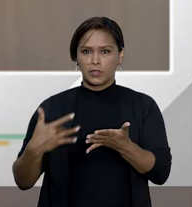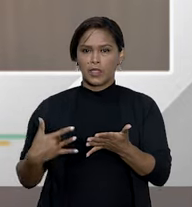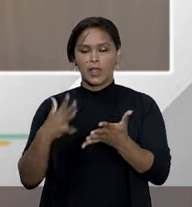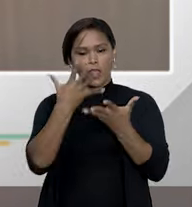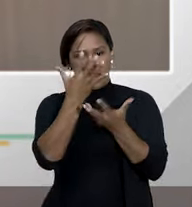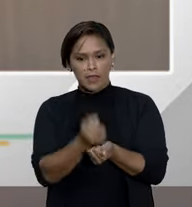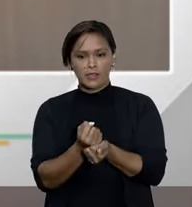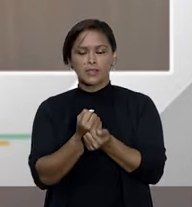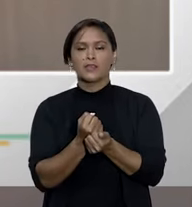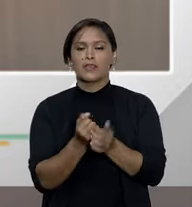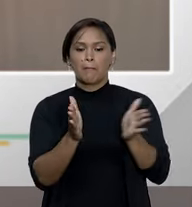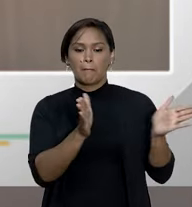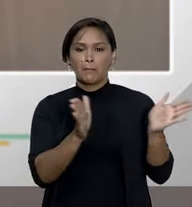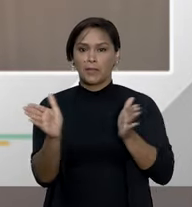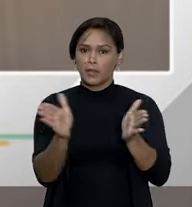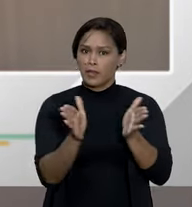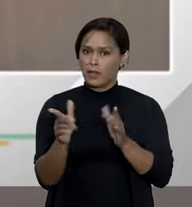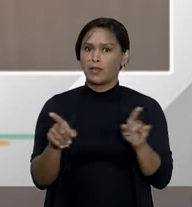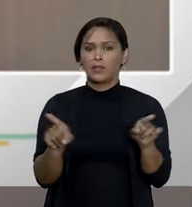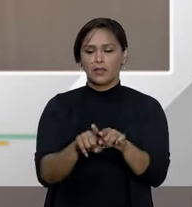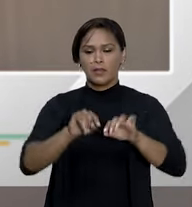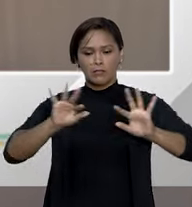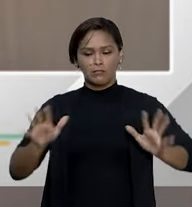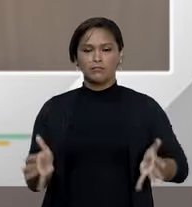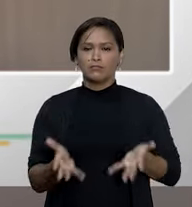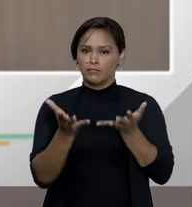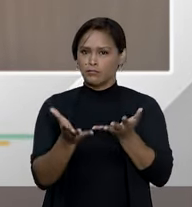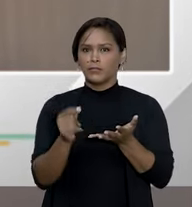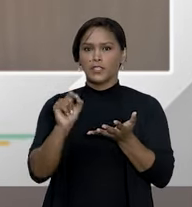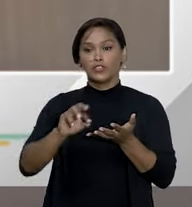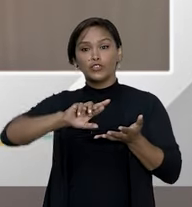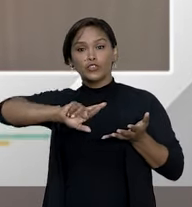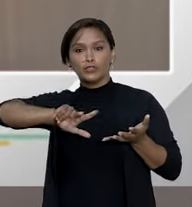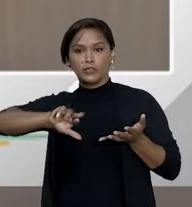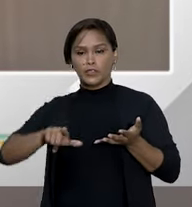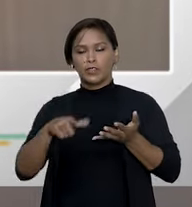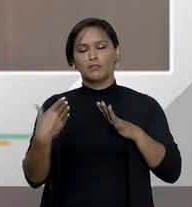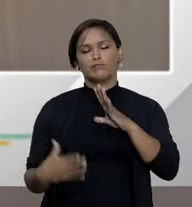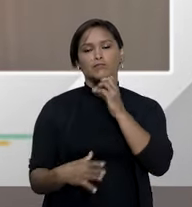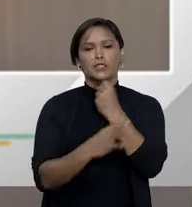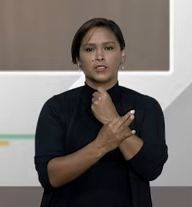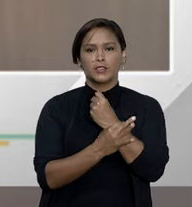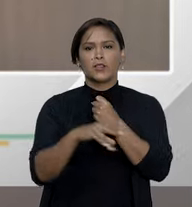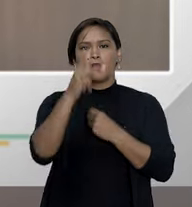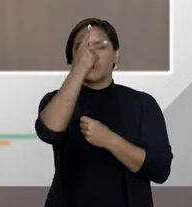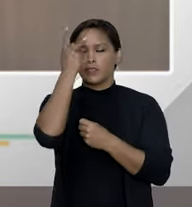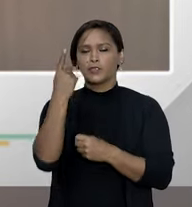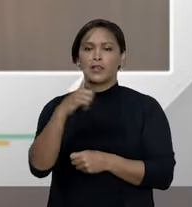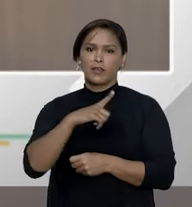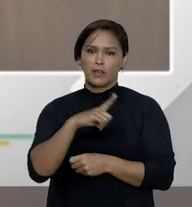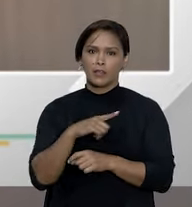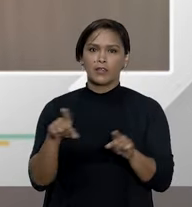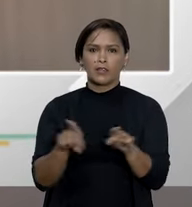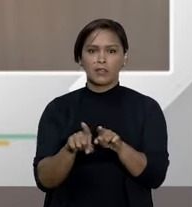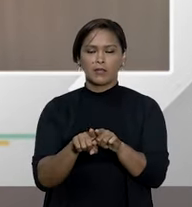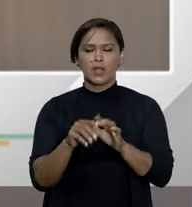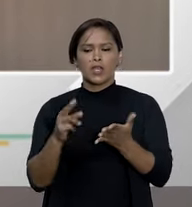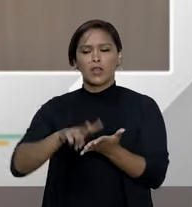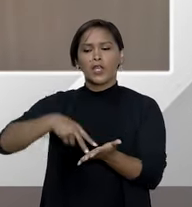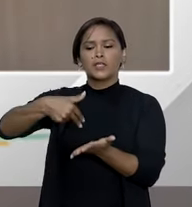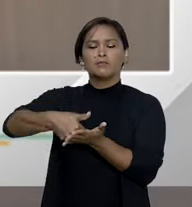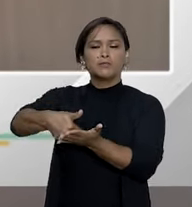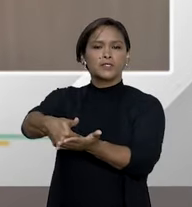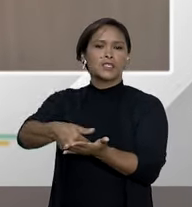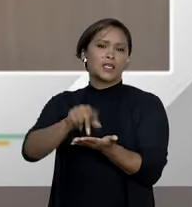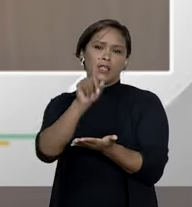admite a rescisão bilateral e motivada, desde que é assegurado o direito dos beneficiários que estejam internados ou